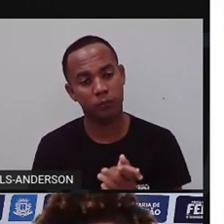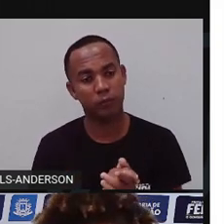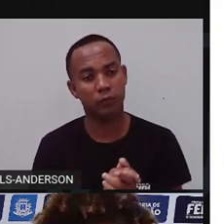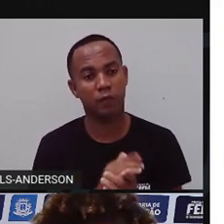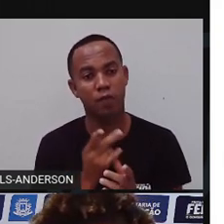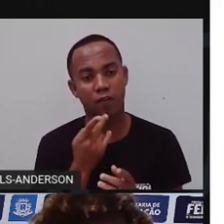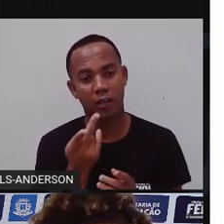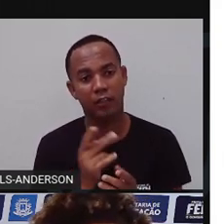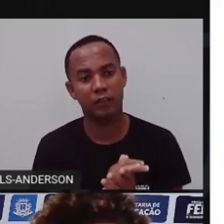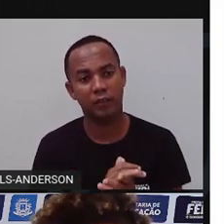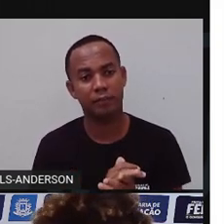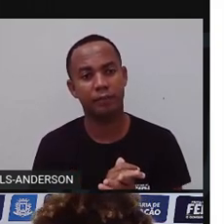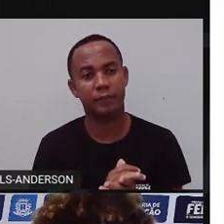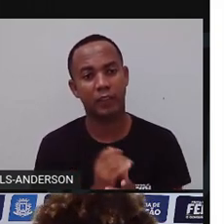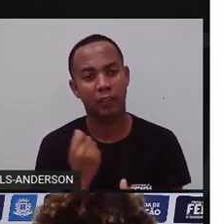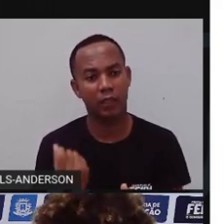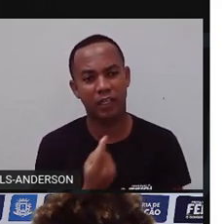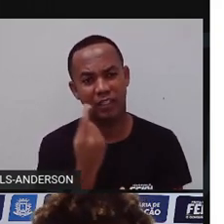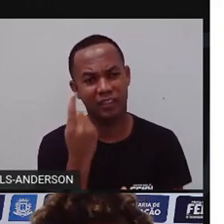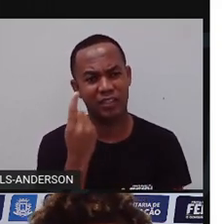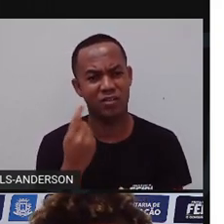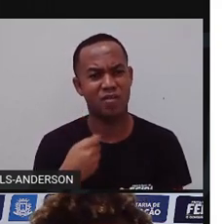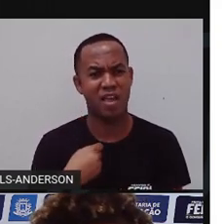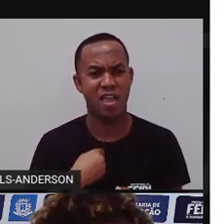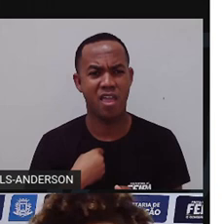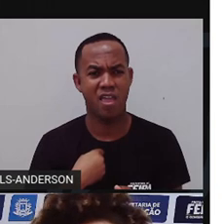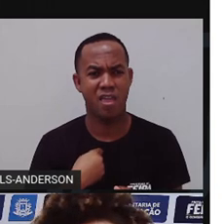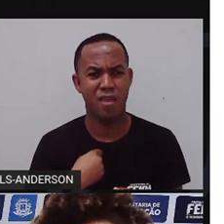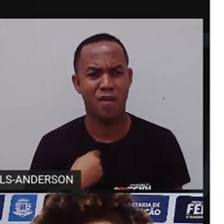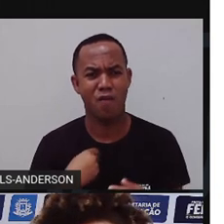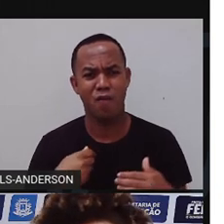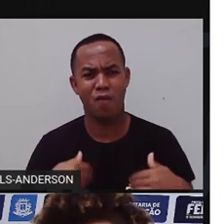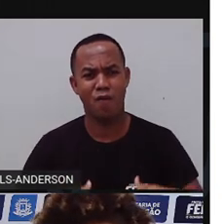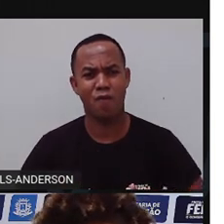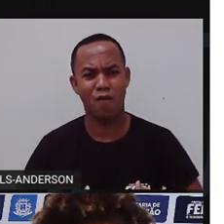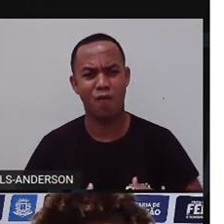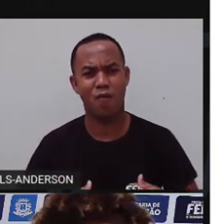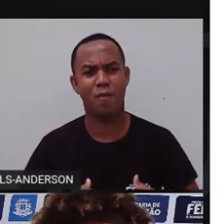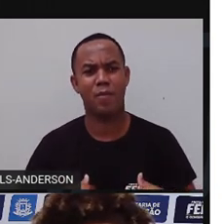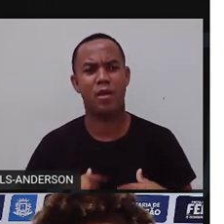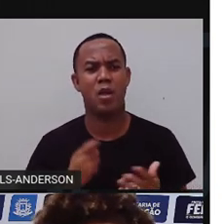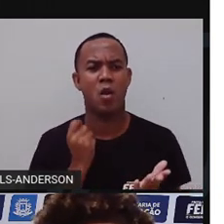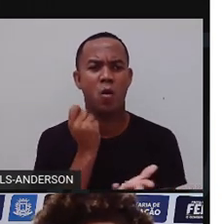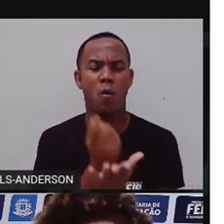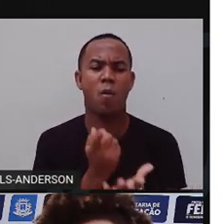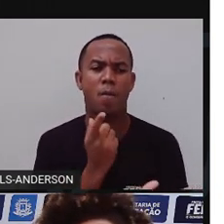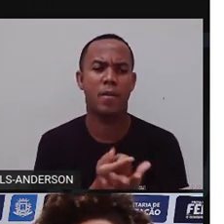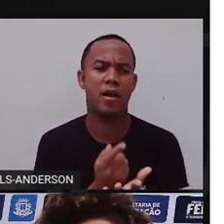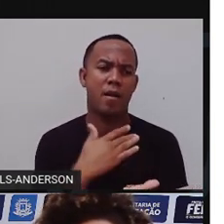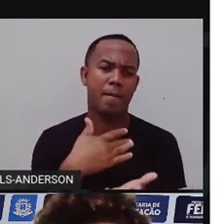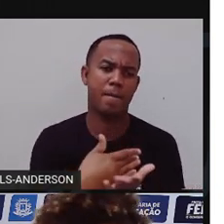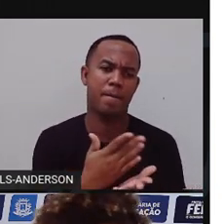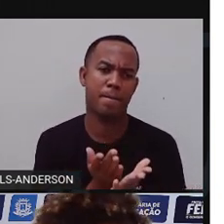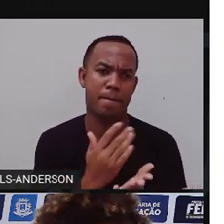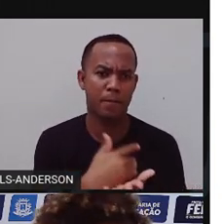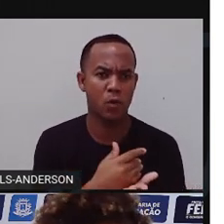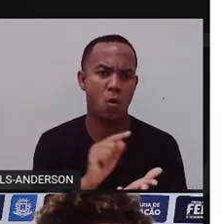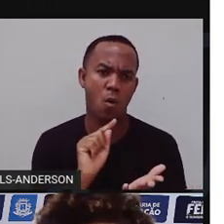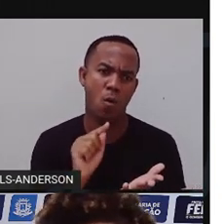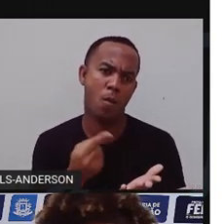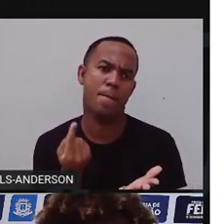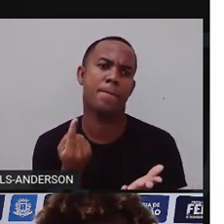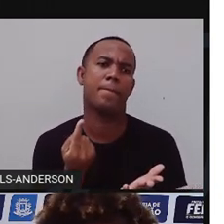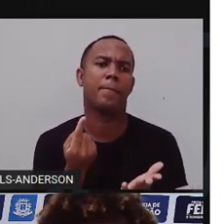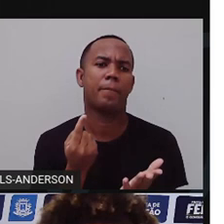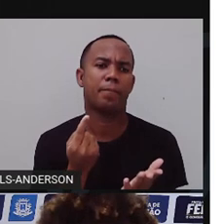estou com fome. Comprar bolo, pastel, chocolate,